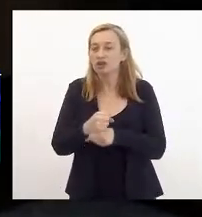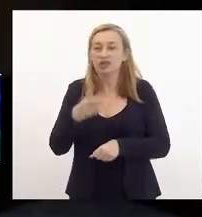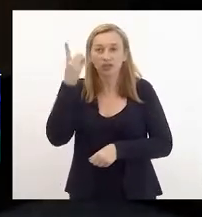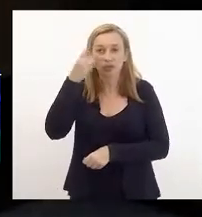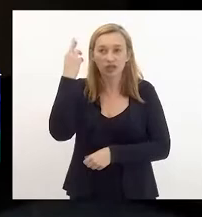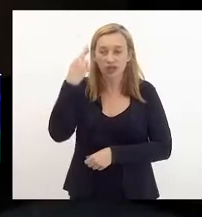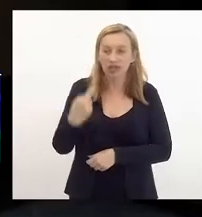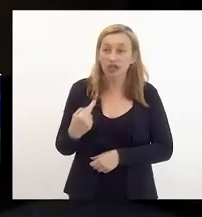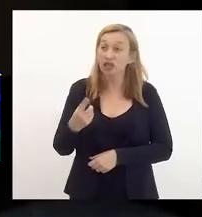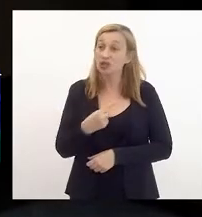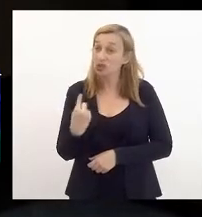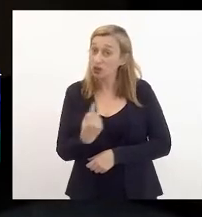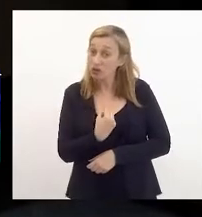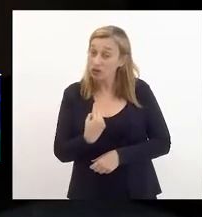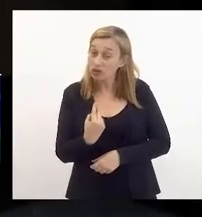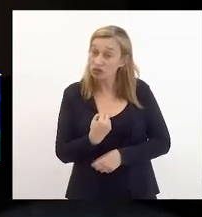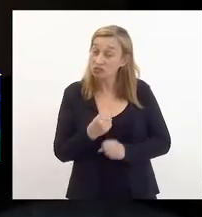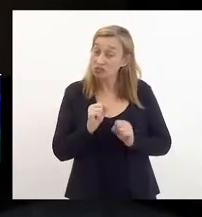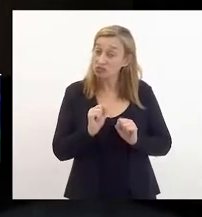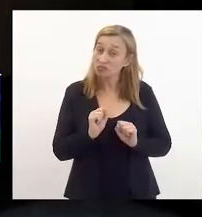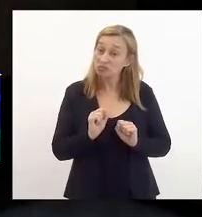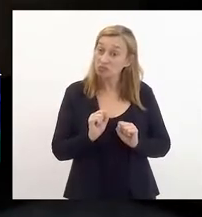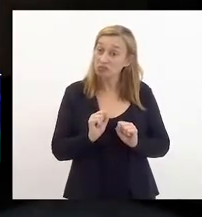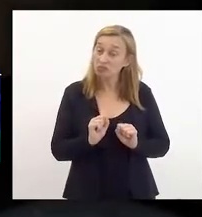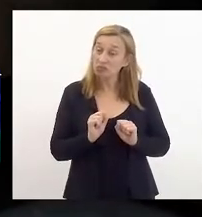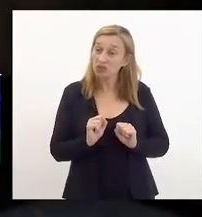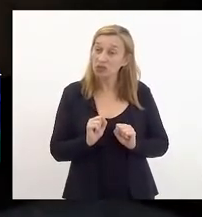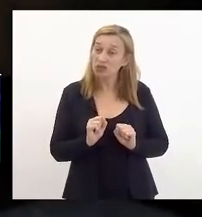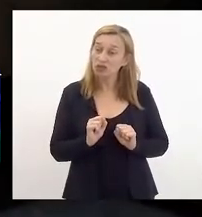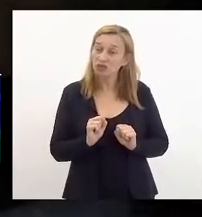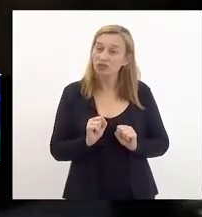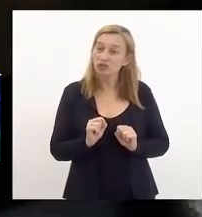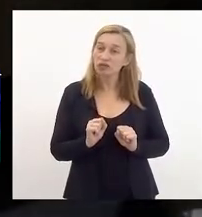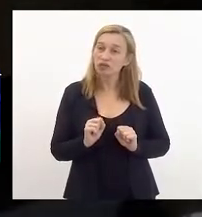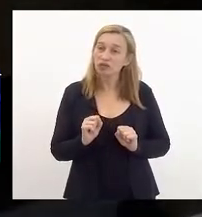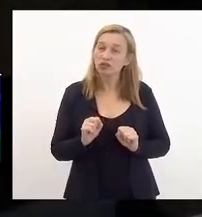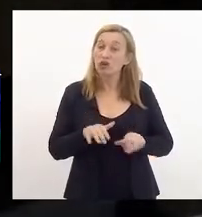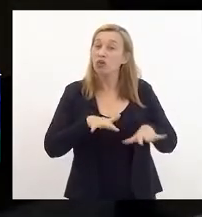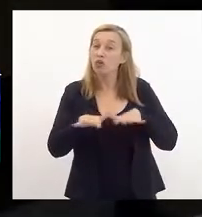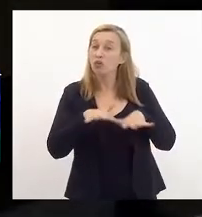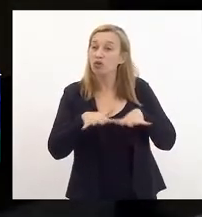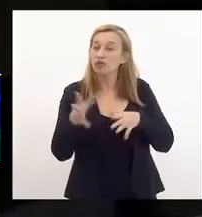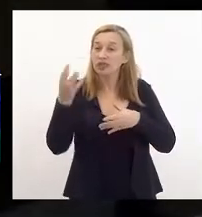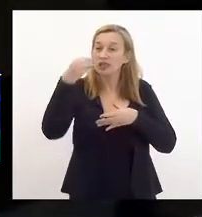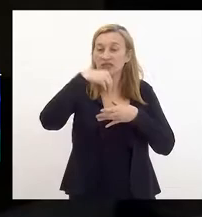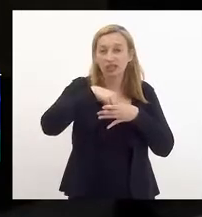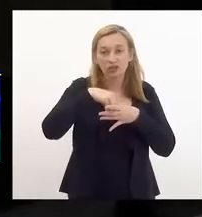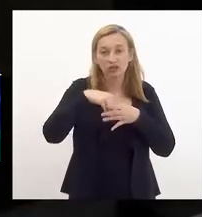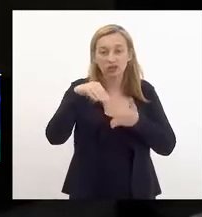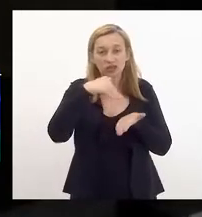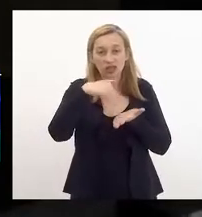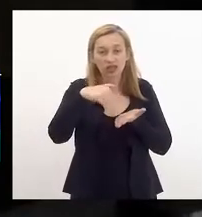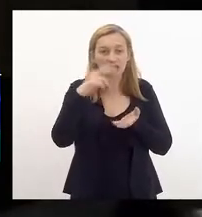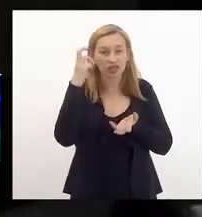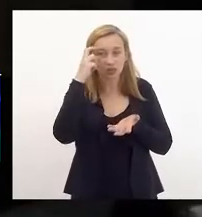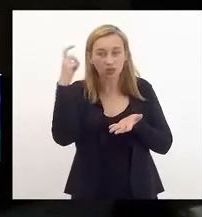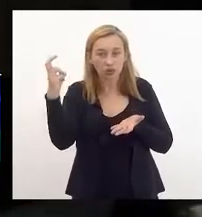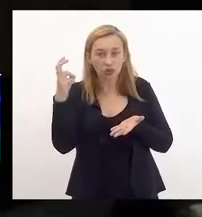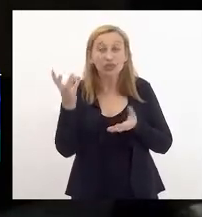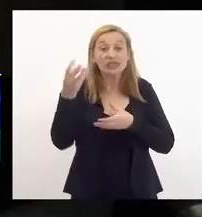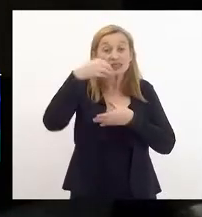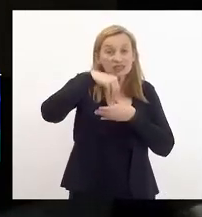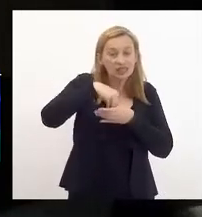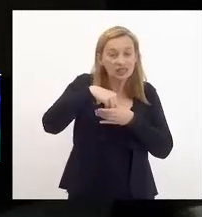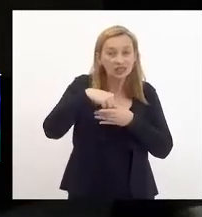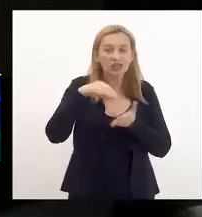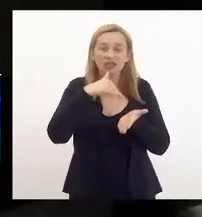nós não possamos promover, através desta Casa, um movimento dentro da Secretaria de Cultura, dentro